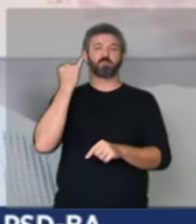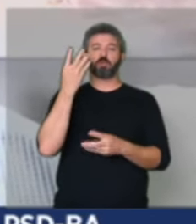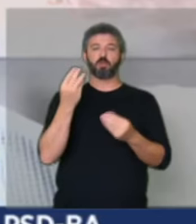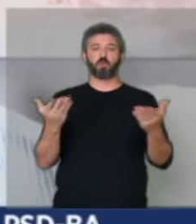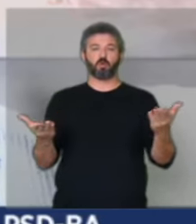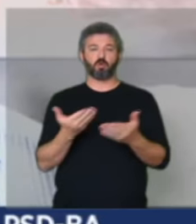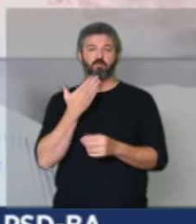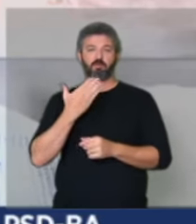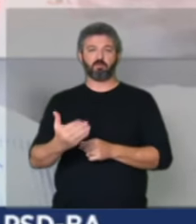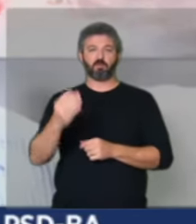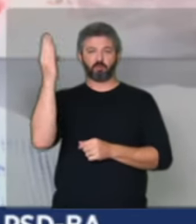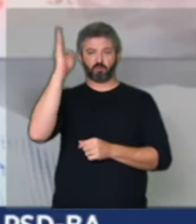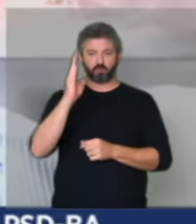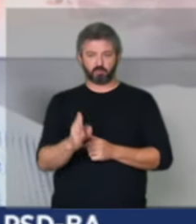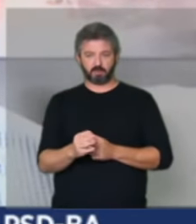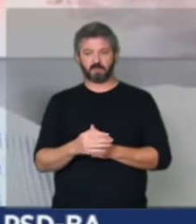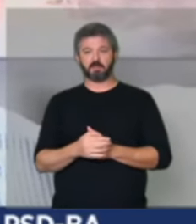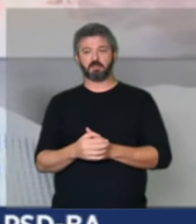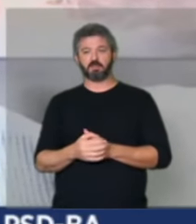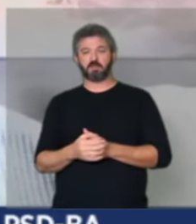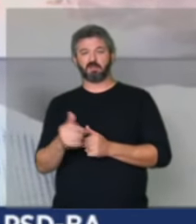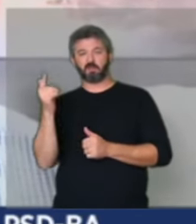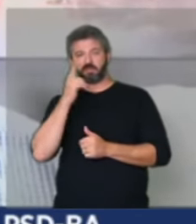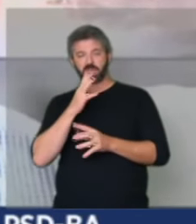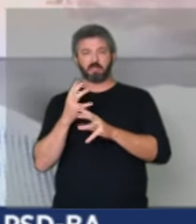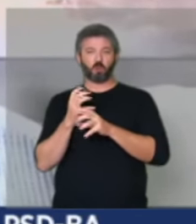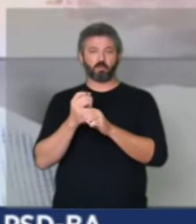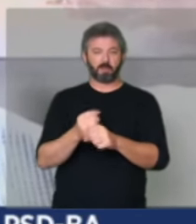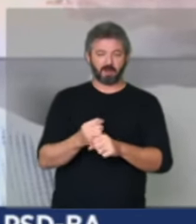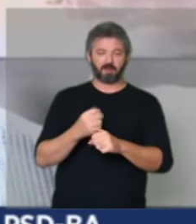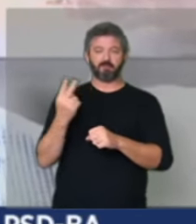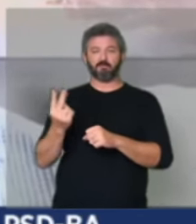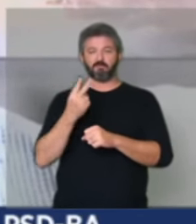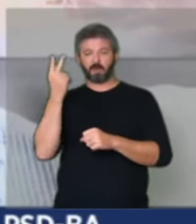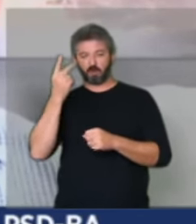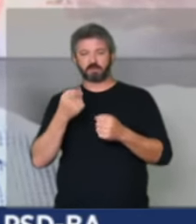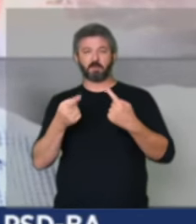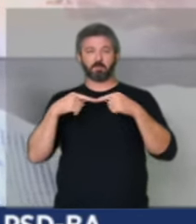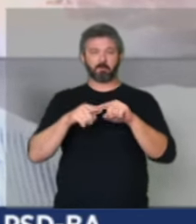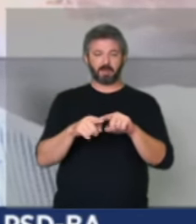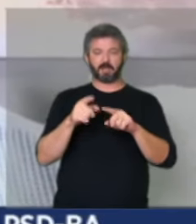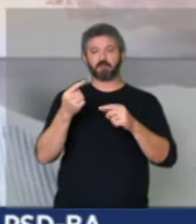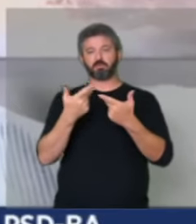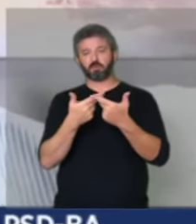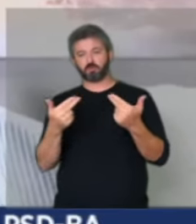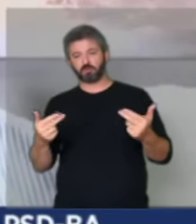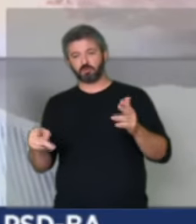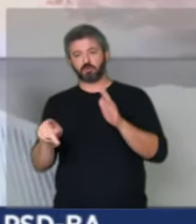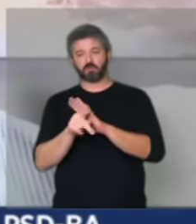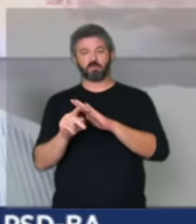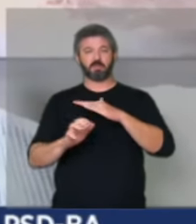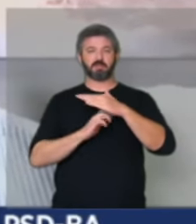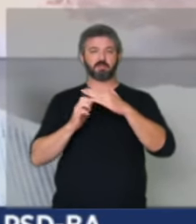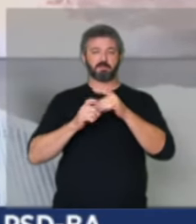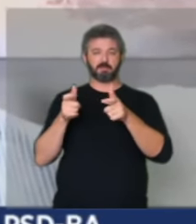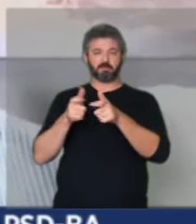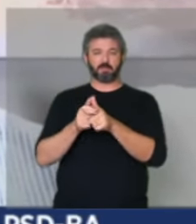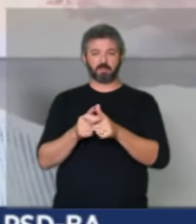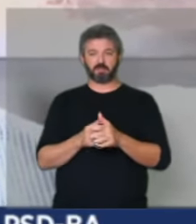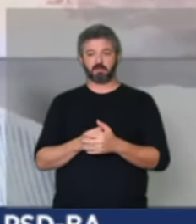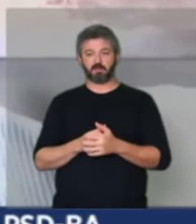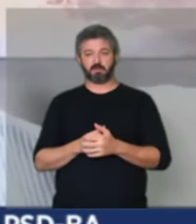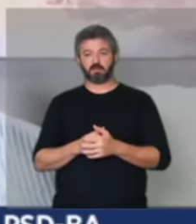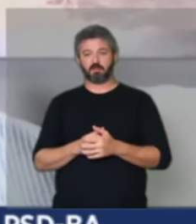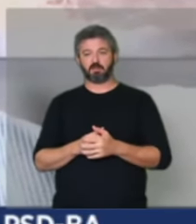no nosso país voltar valorizar e abrir linhas de crédito para o micro e pequeno empreendedor salvo